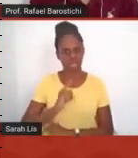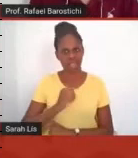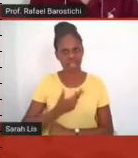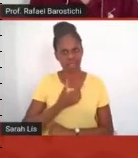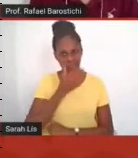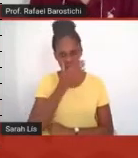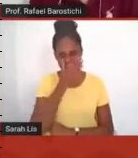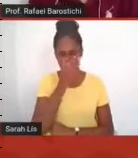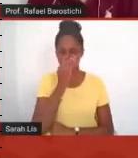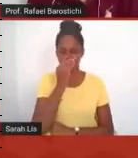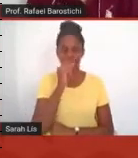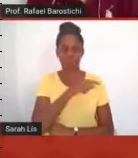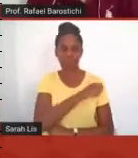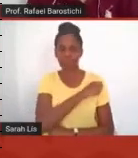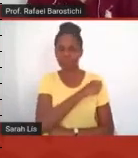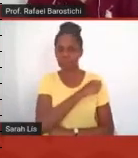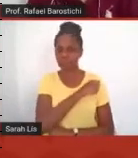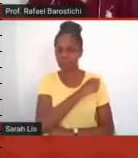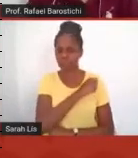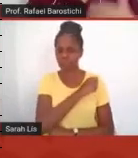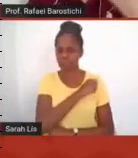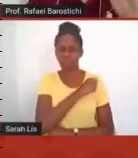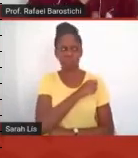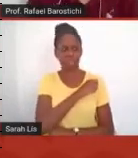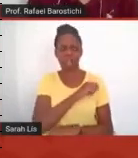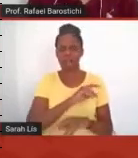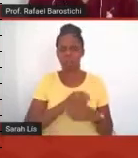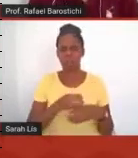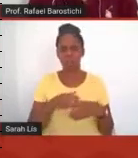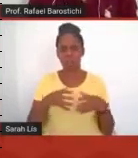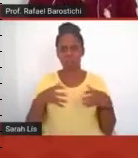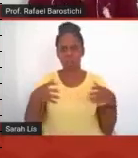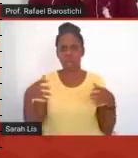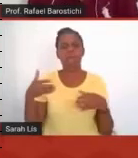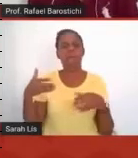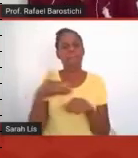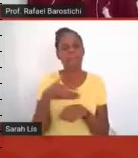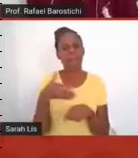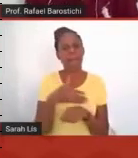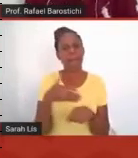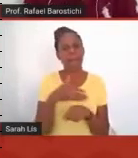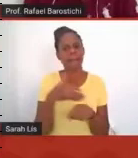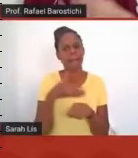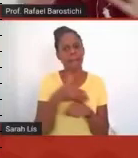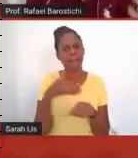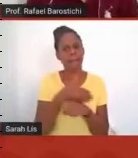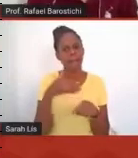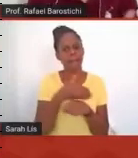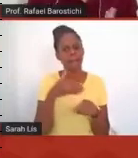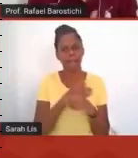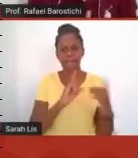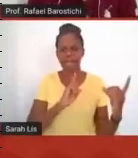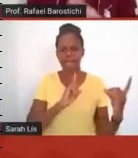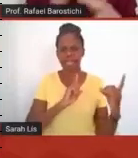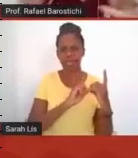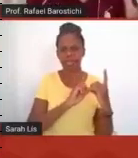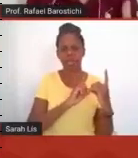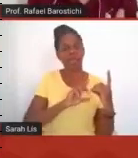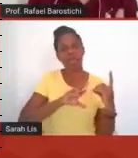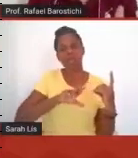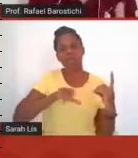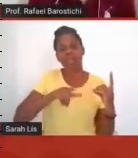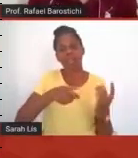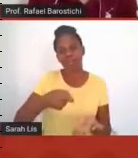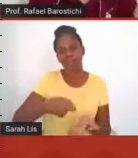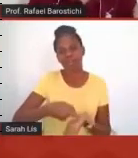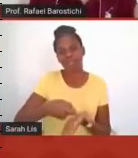grande de alunos participando e frequentando os encontros síncronos que não eram obrigatórios, não